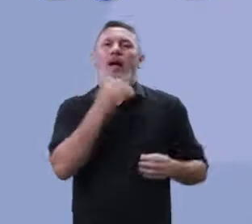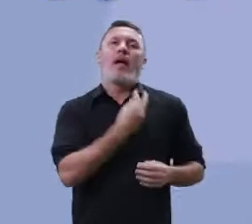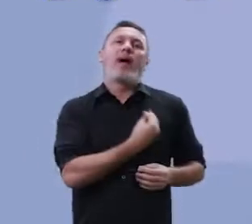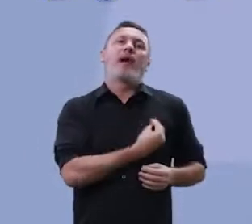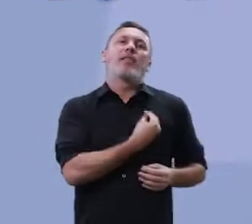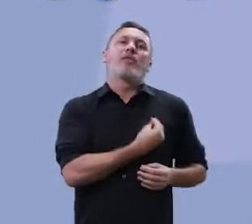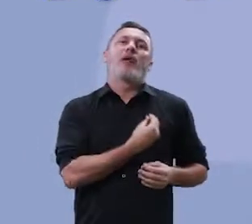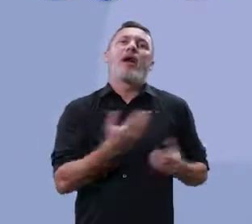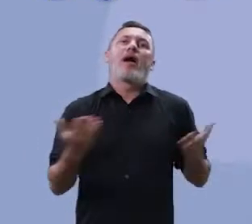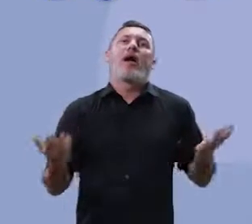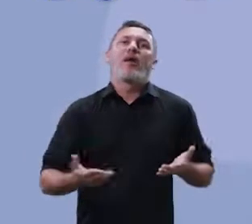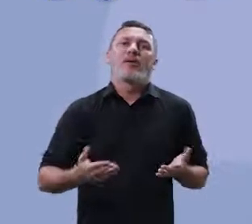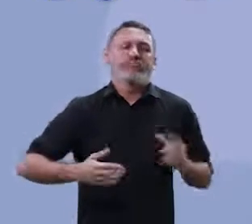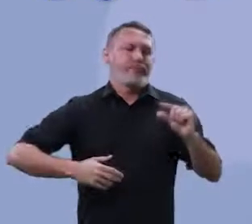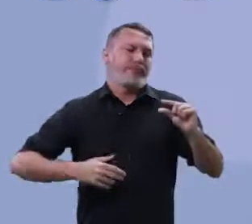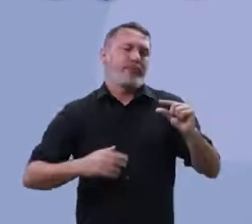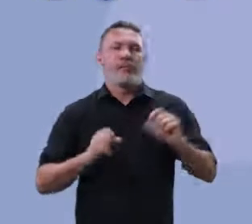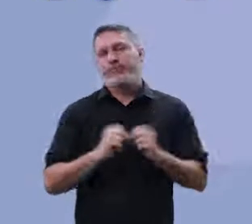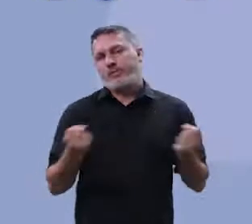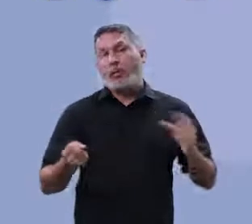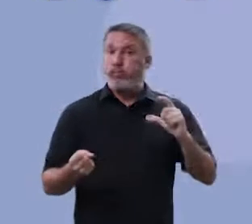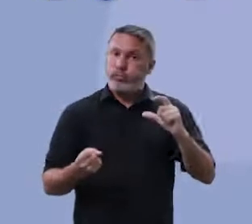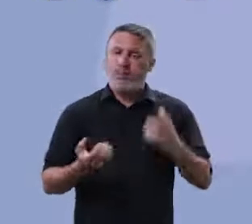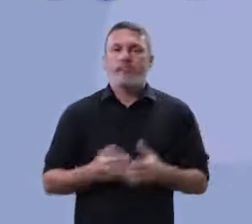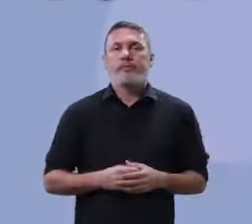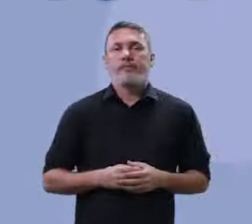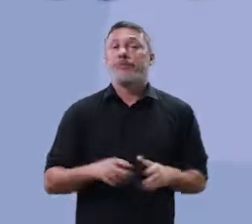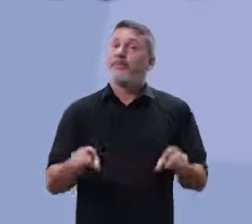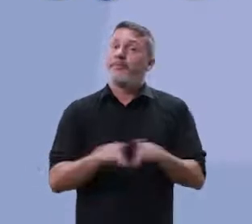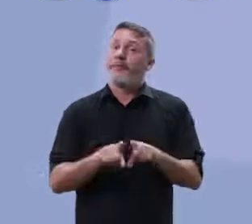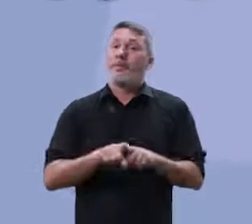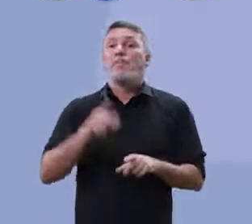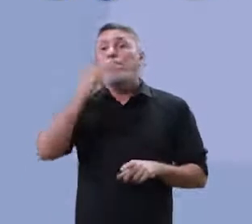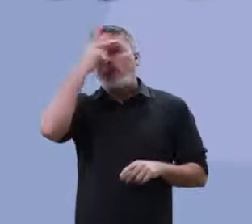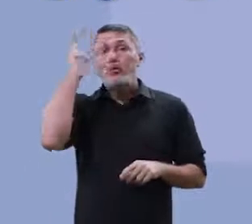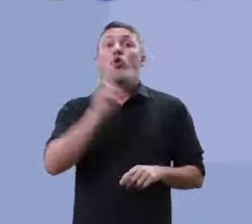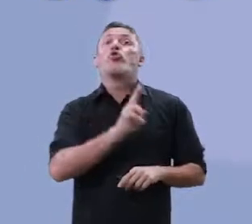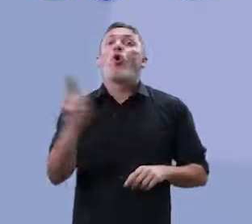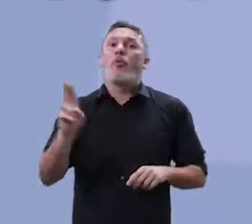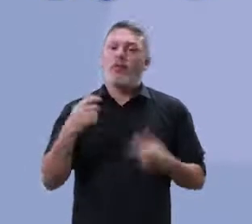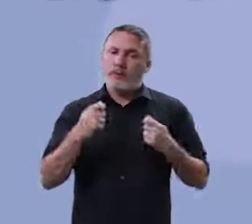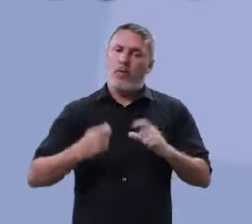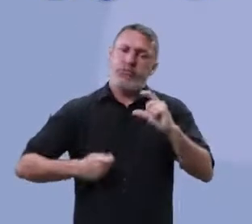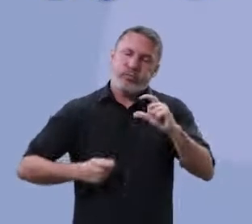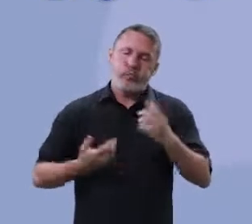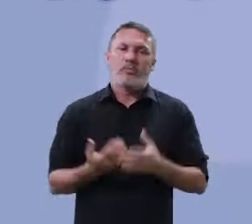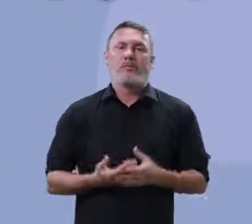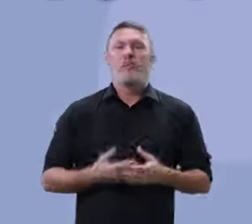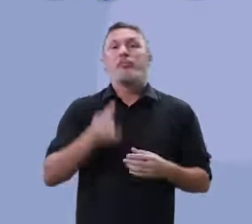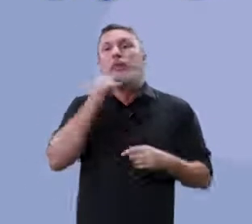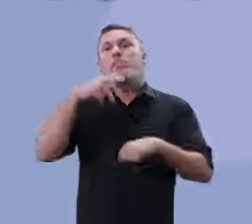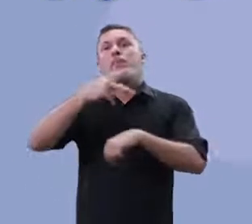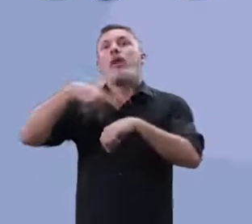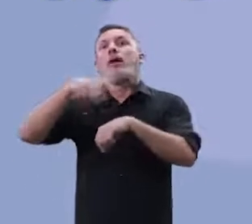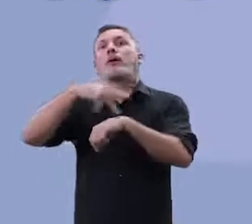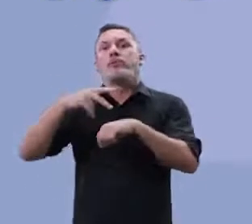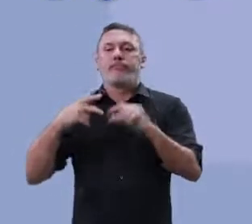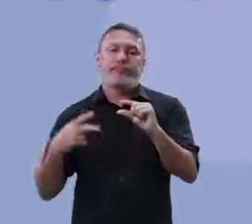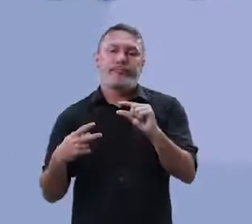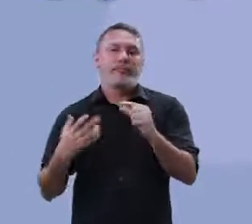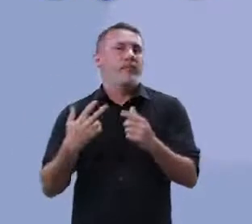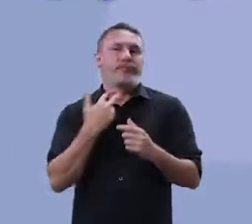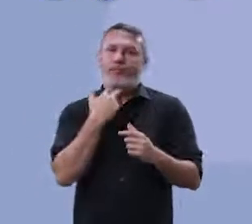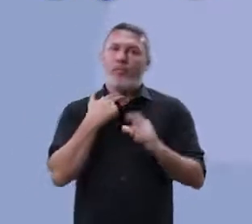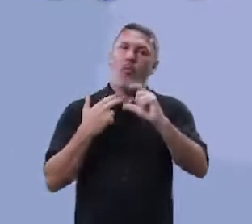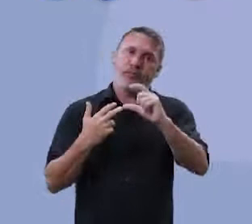atualmente começa com letra minúscula. Nomes de pessoas grafadas com inicial minúscula. Nomes de países com inicial